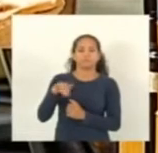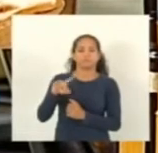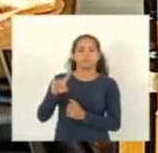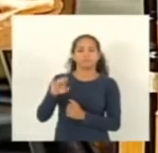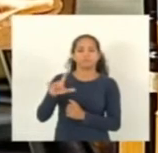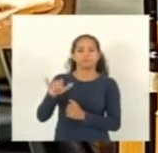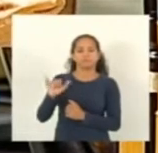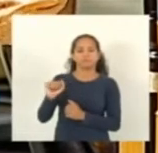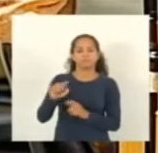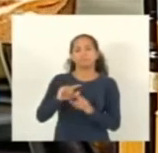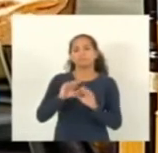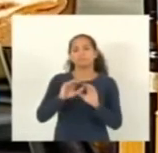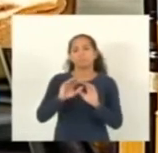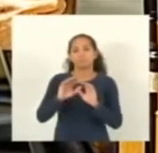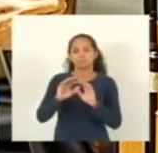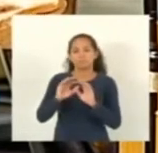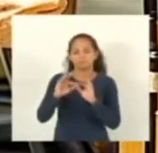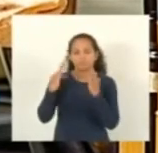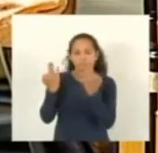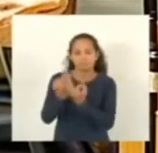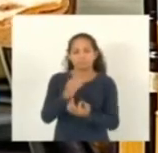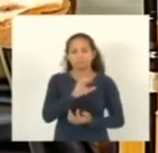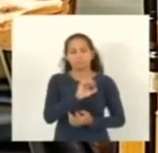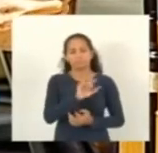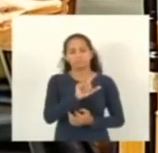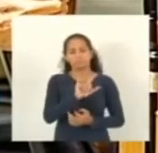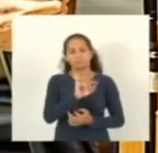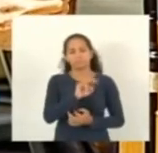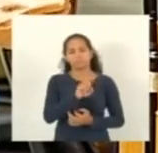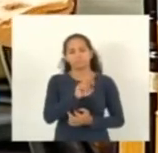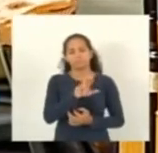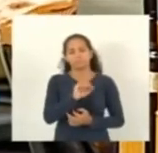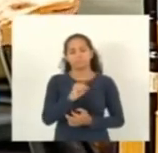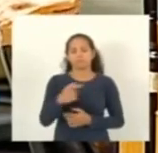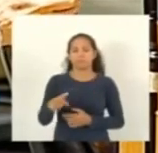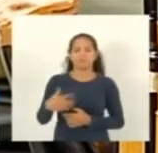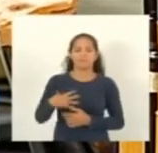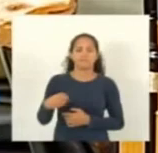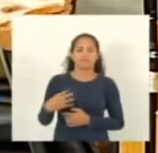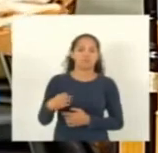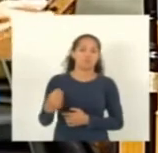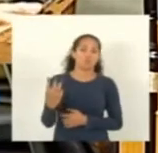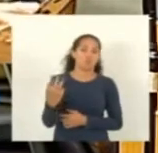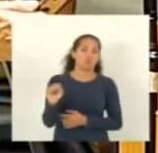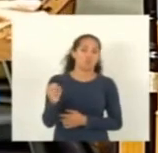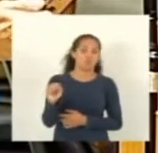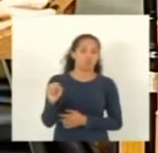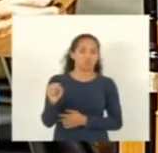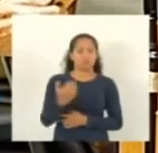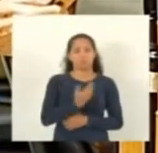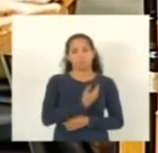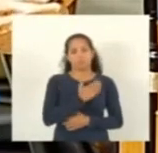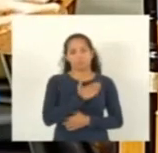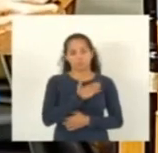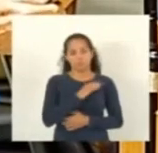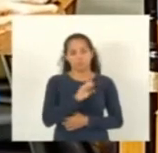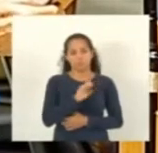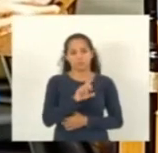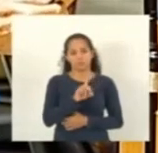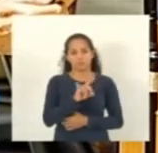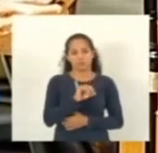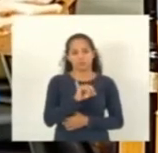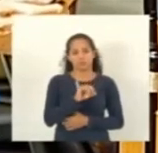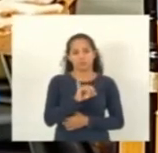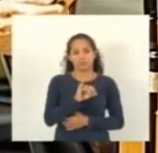matriaca da família oliveira mãe de oito filhos mãe de oito filhos dentre eles o meu amigo o meu Désio de